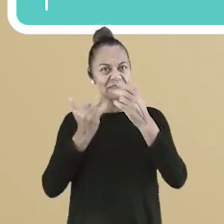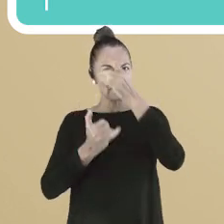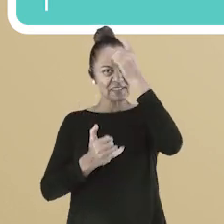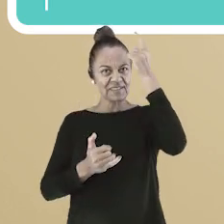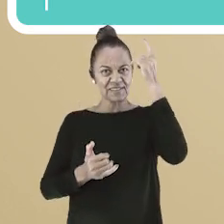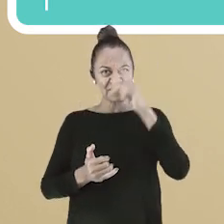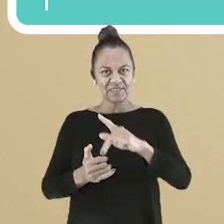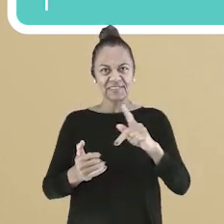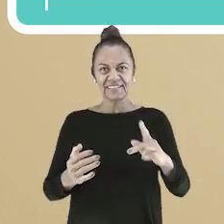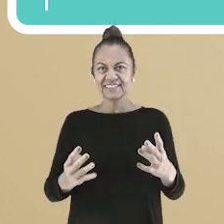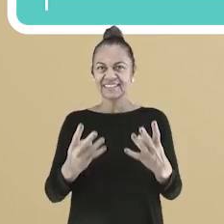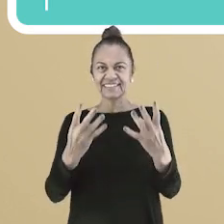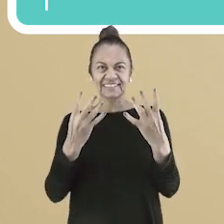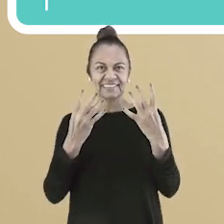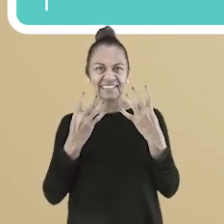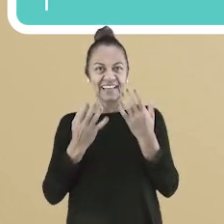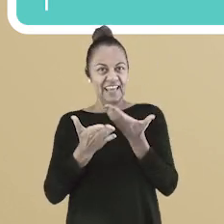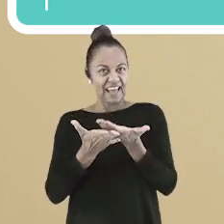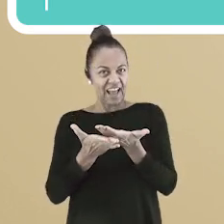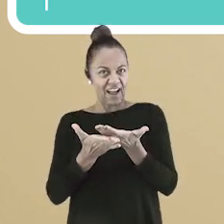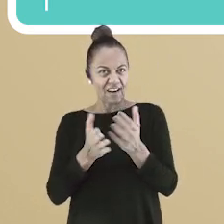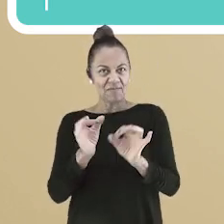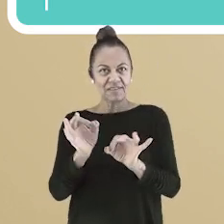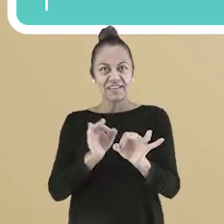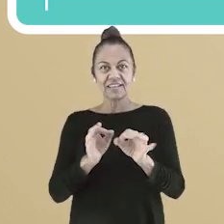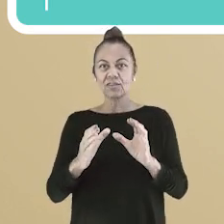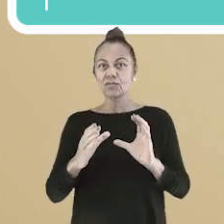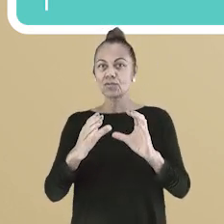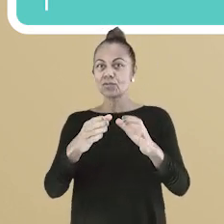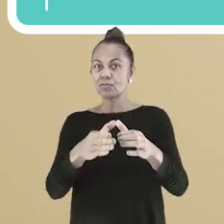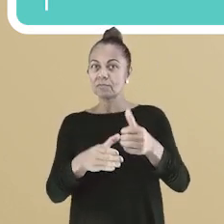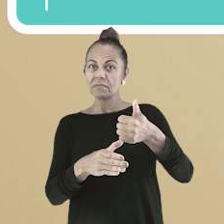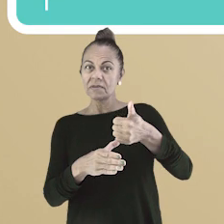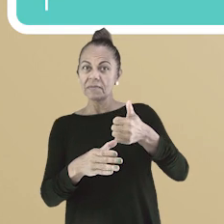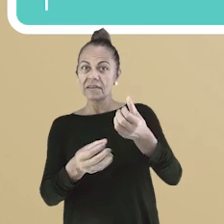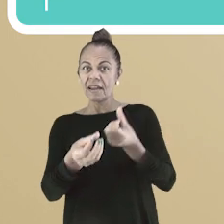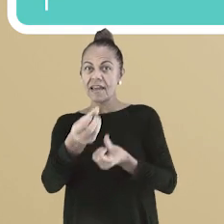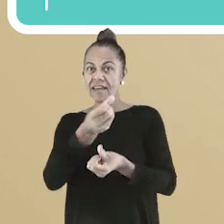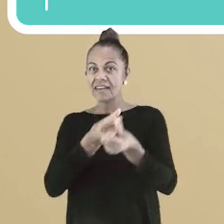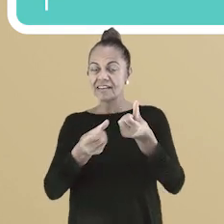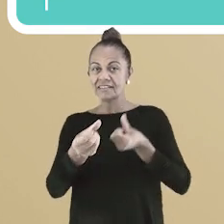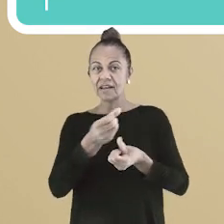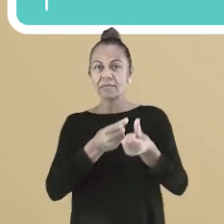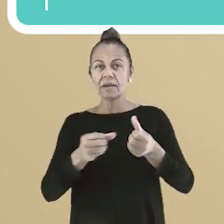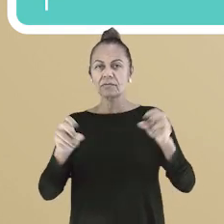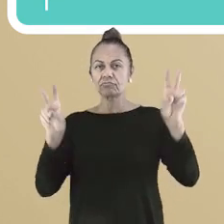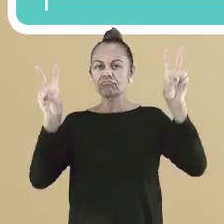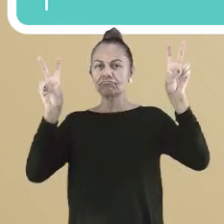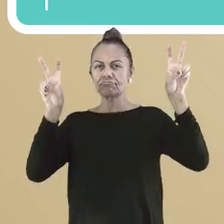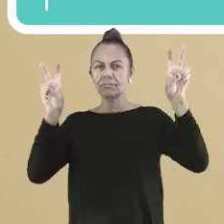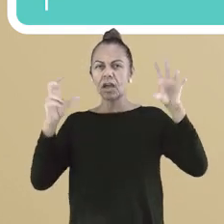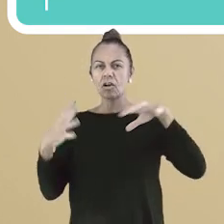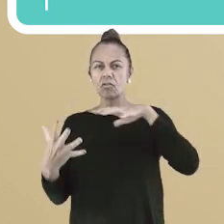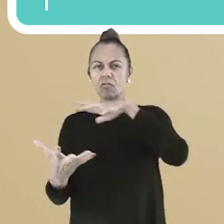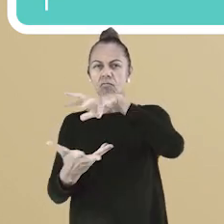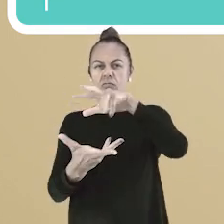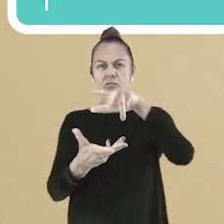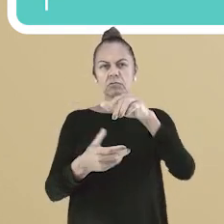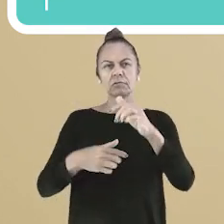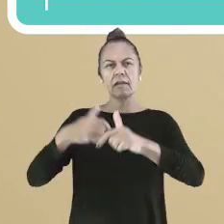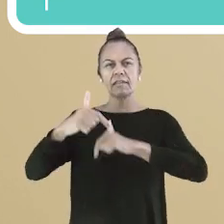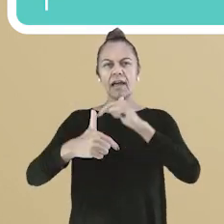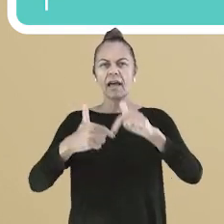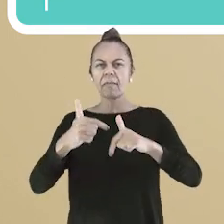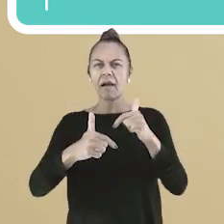estiverem nos acompanhando. Essa aula foi planejada para o primeiro ciclo da EJA, que tem como eixo temático mundo no